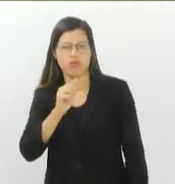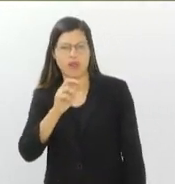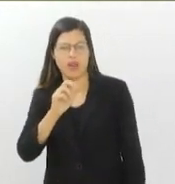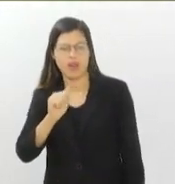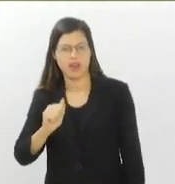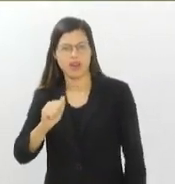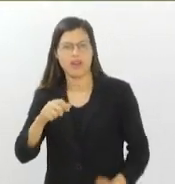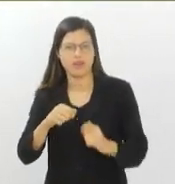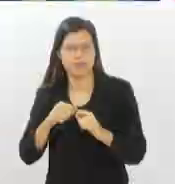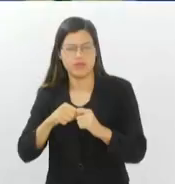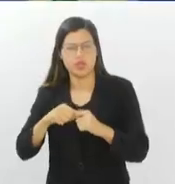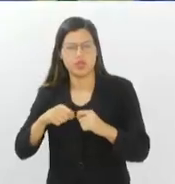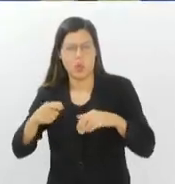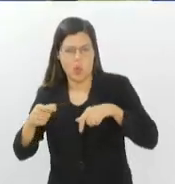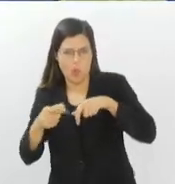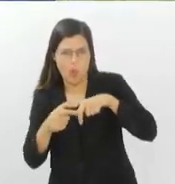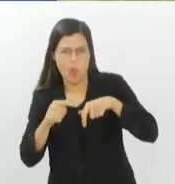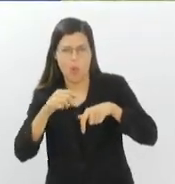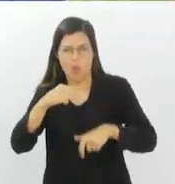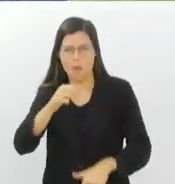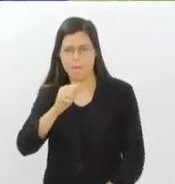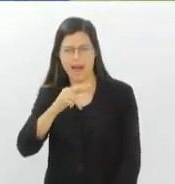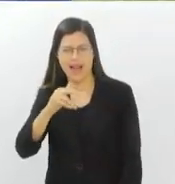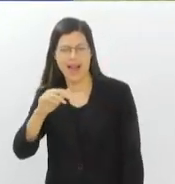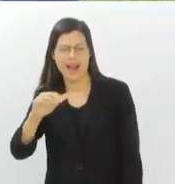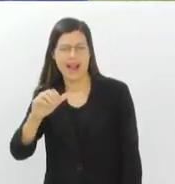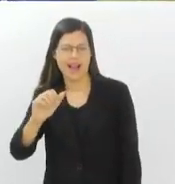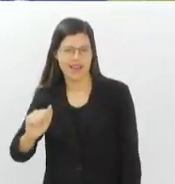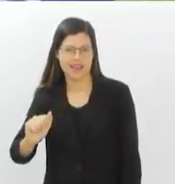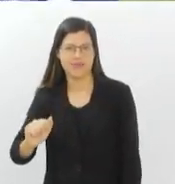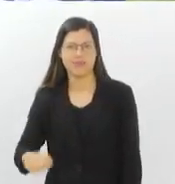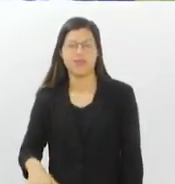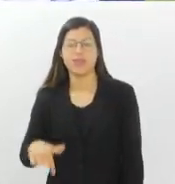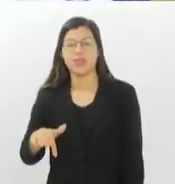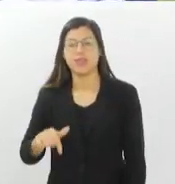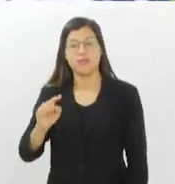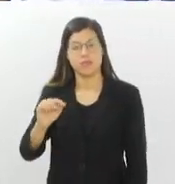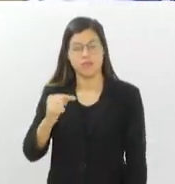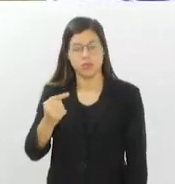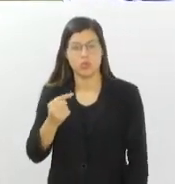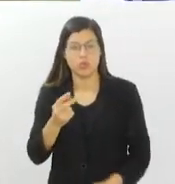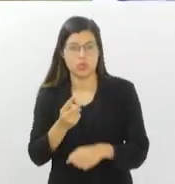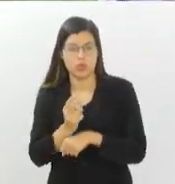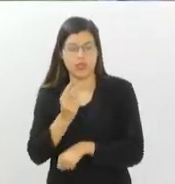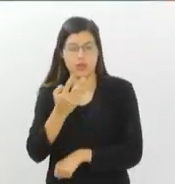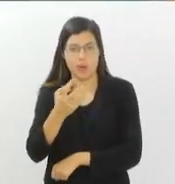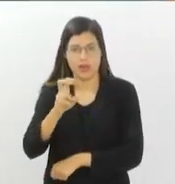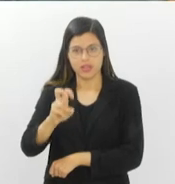9, Macario. No domingo, a grande decisão, a partir de 2h45 da tarde.